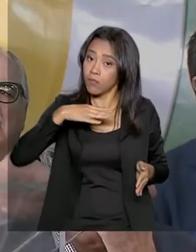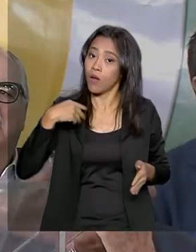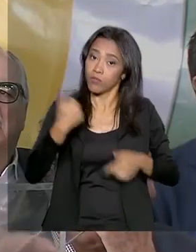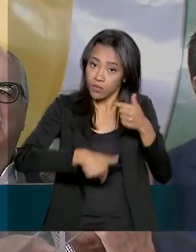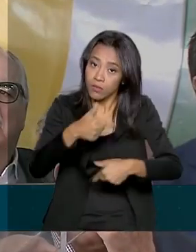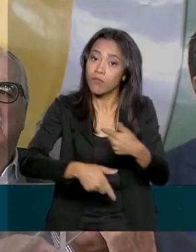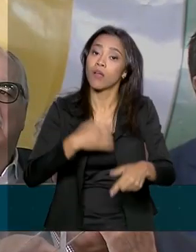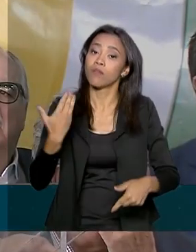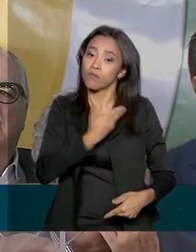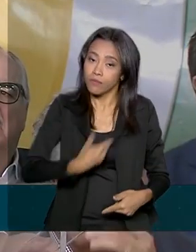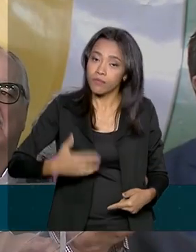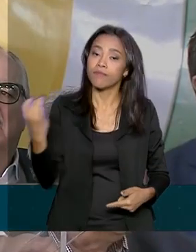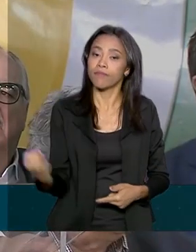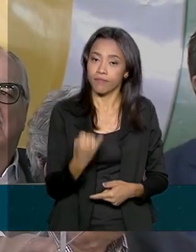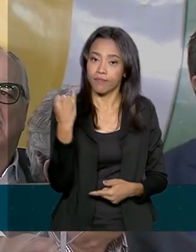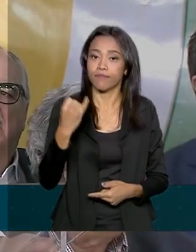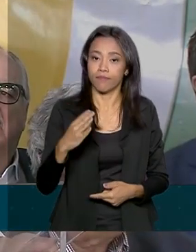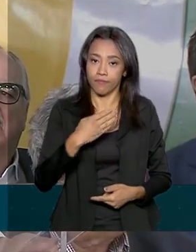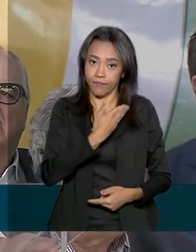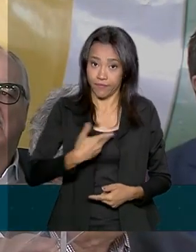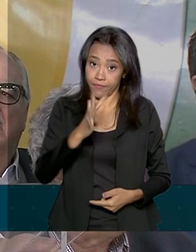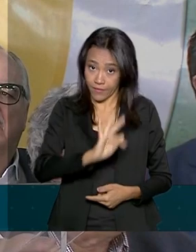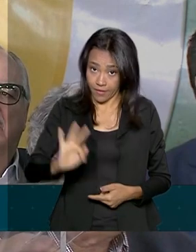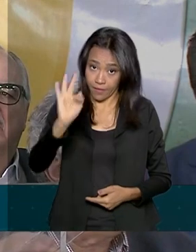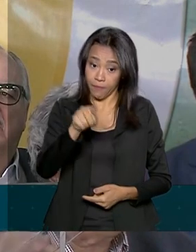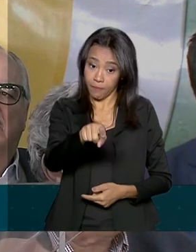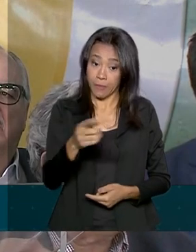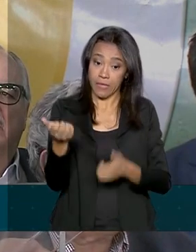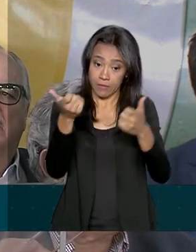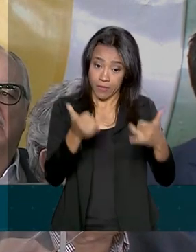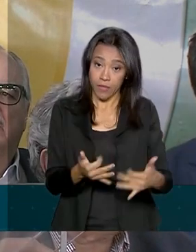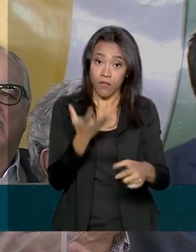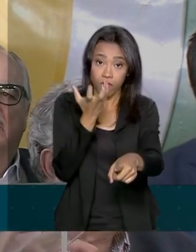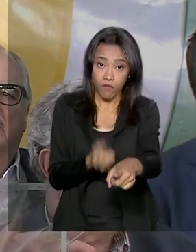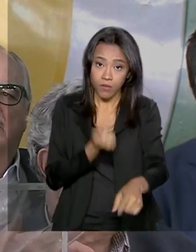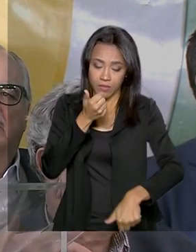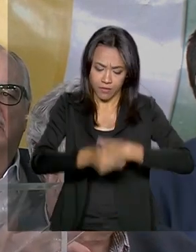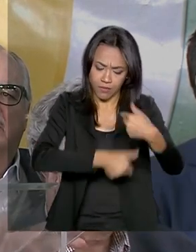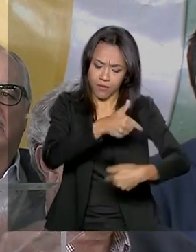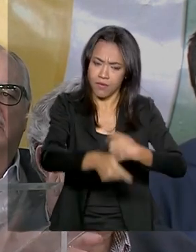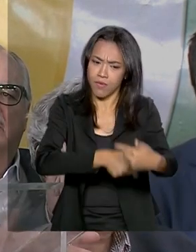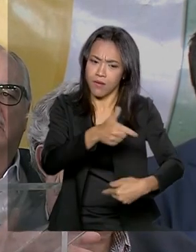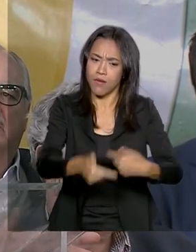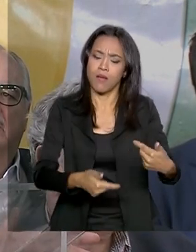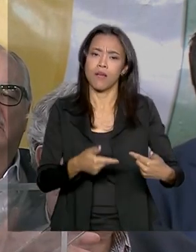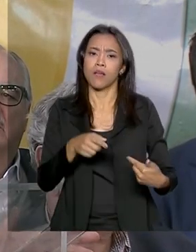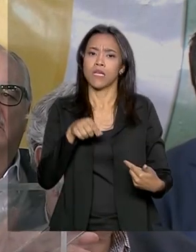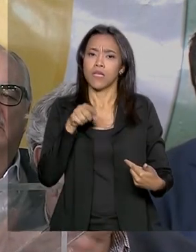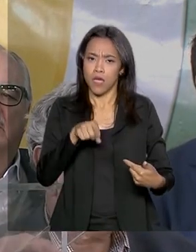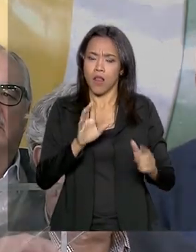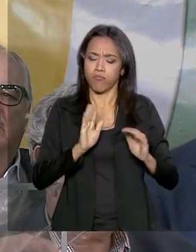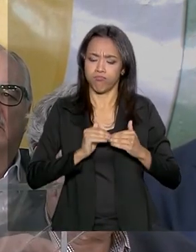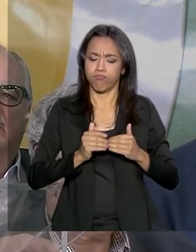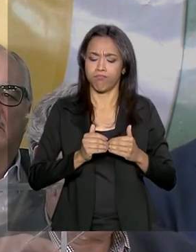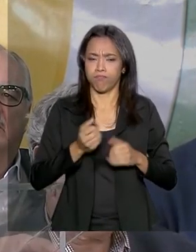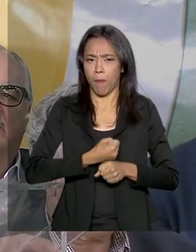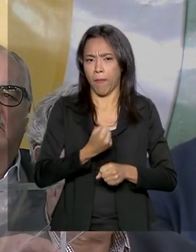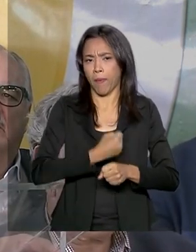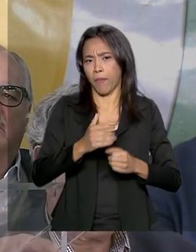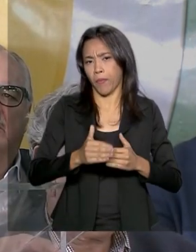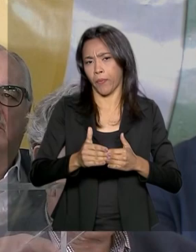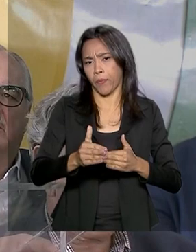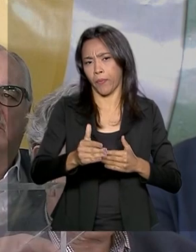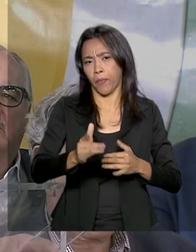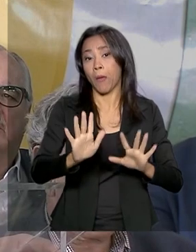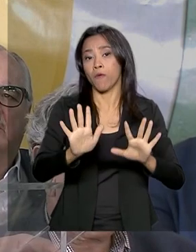continuar trabalhando nessa obra de maneira que praticamente a gente conclua ela no